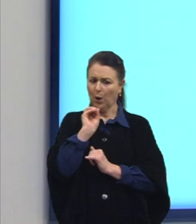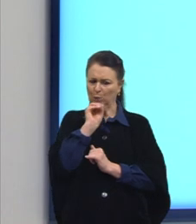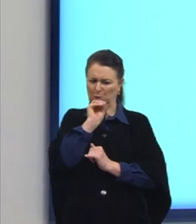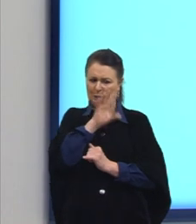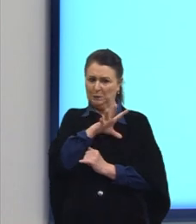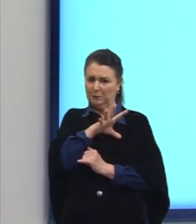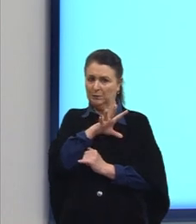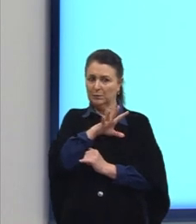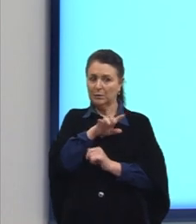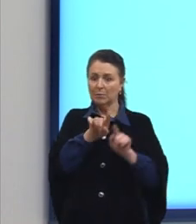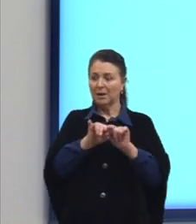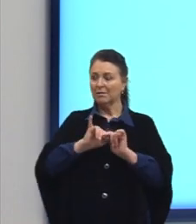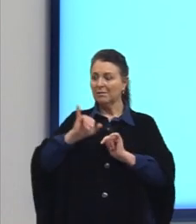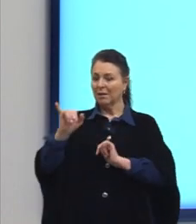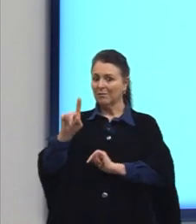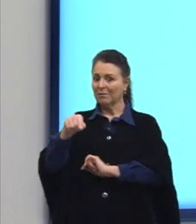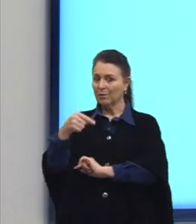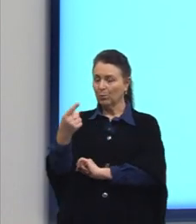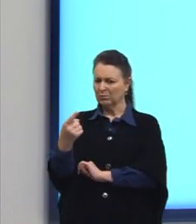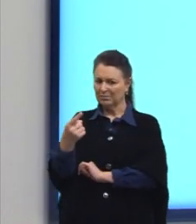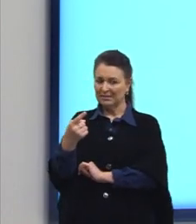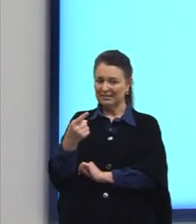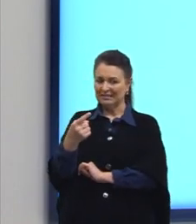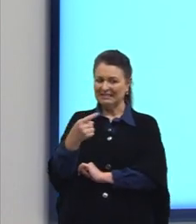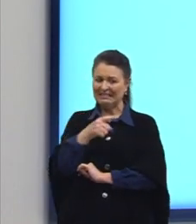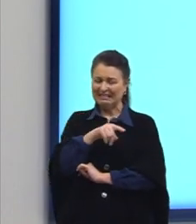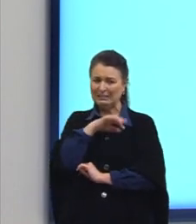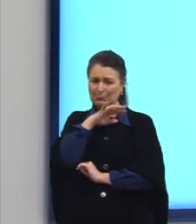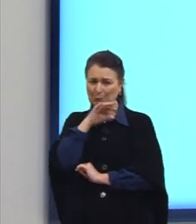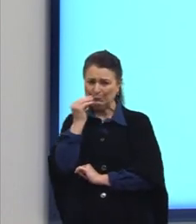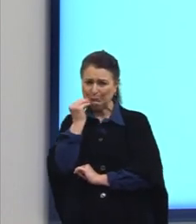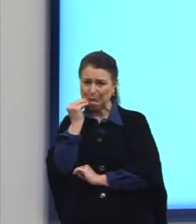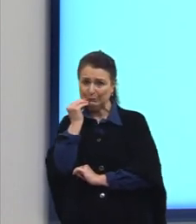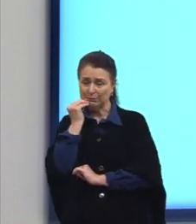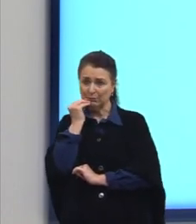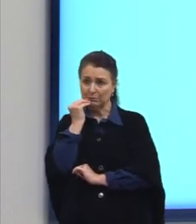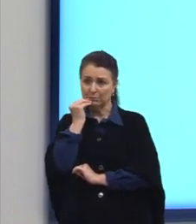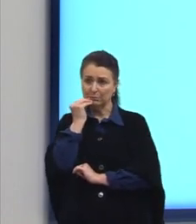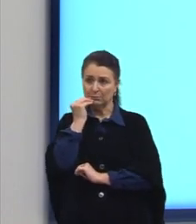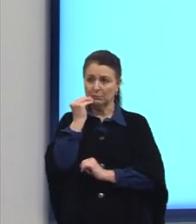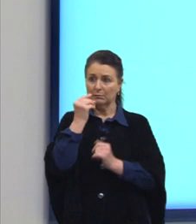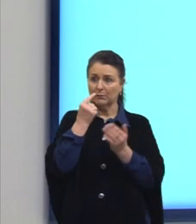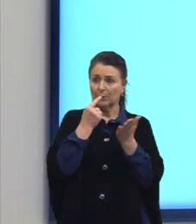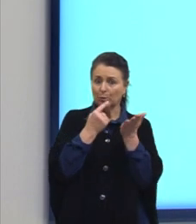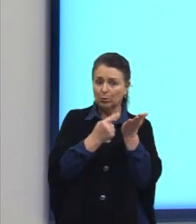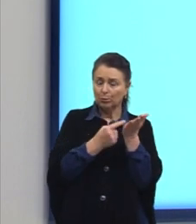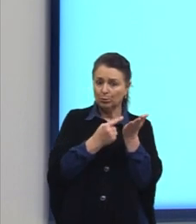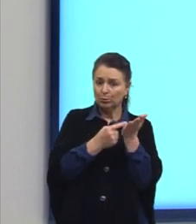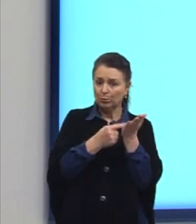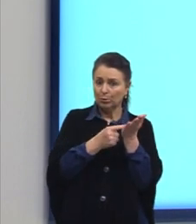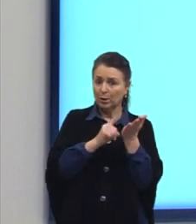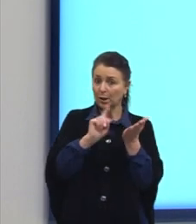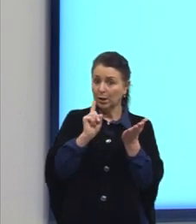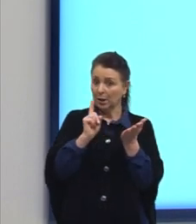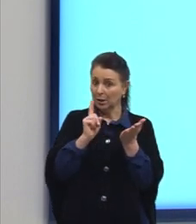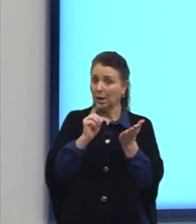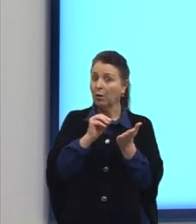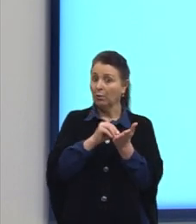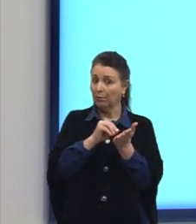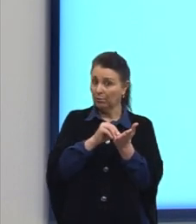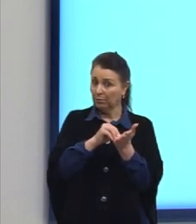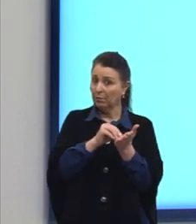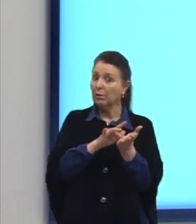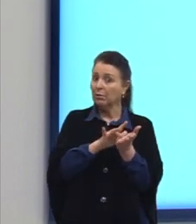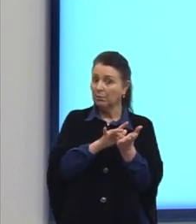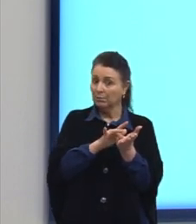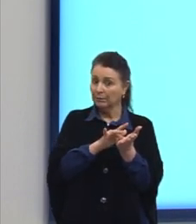avisar aos outros quanto é amargo. Cumprir o trato injusto e não falhar, mas avisar